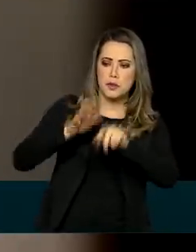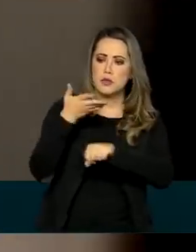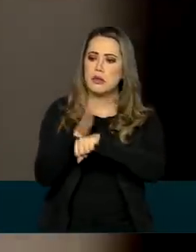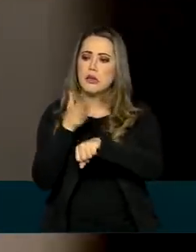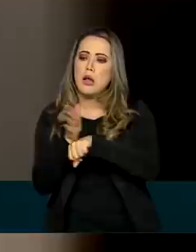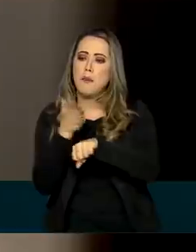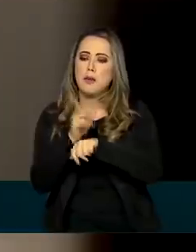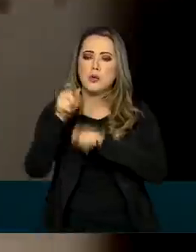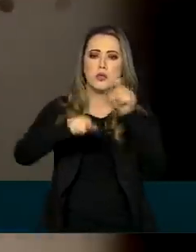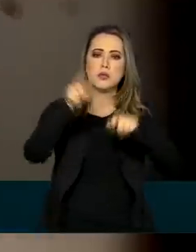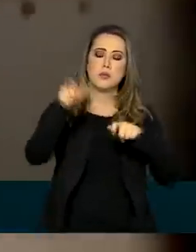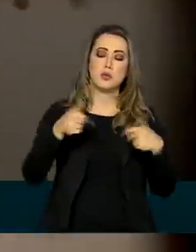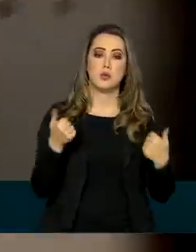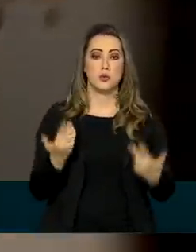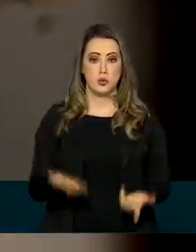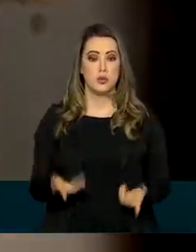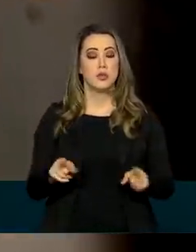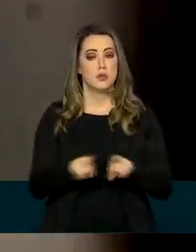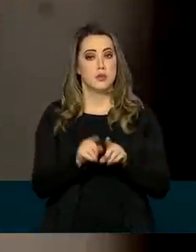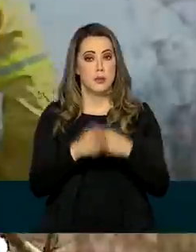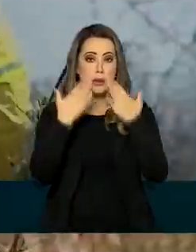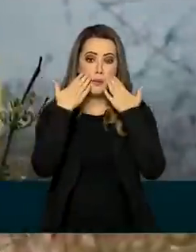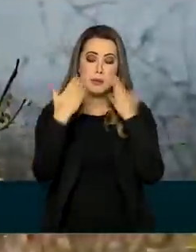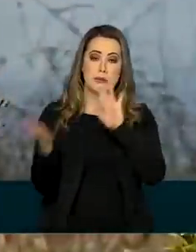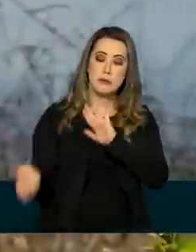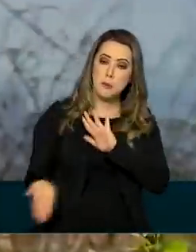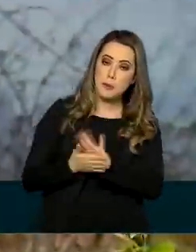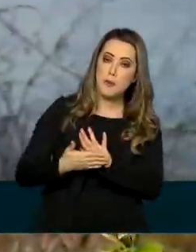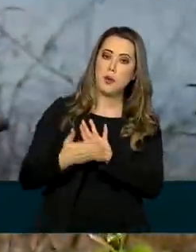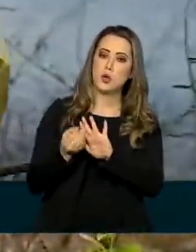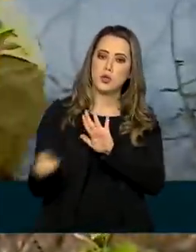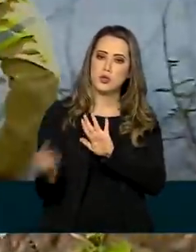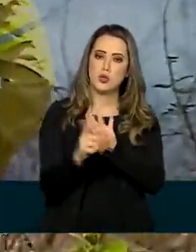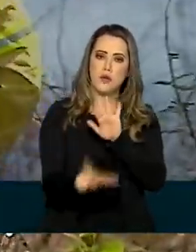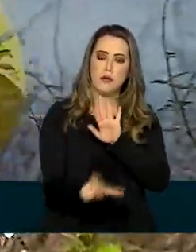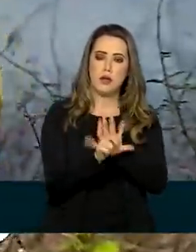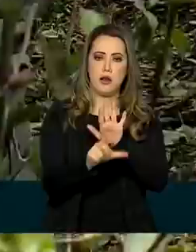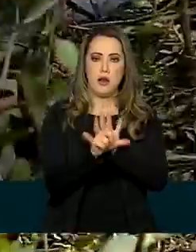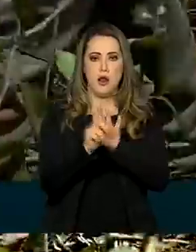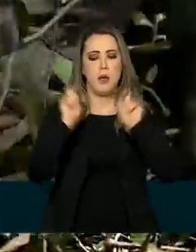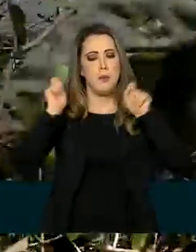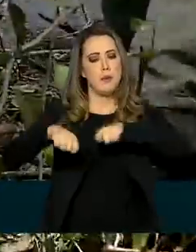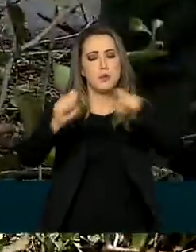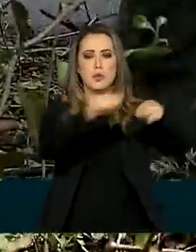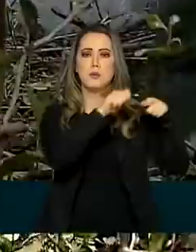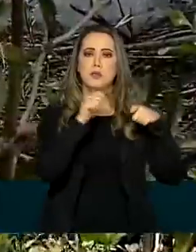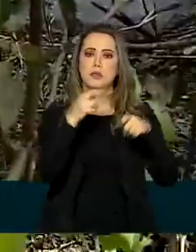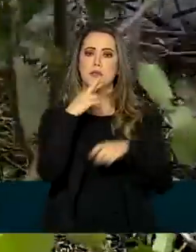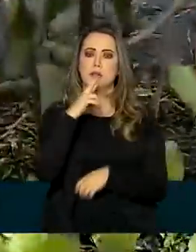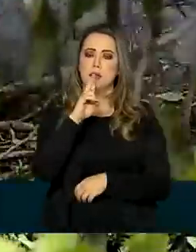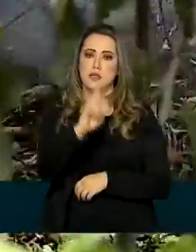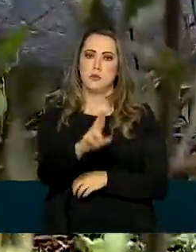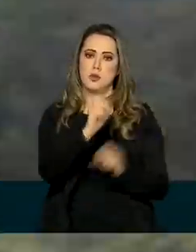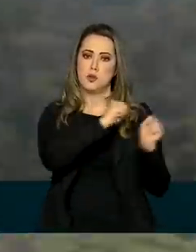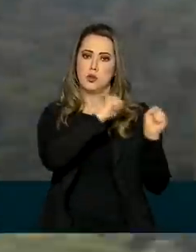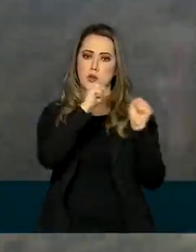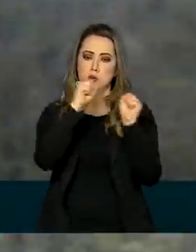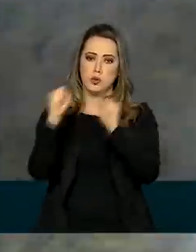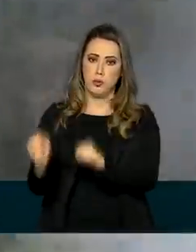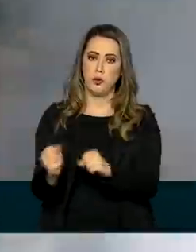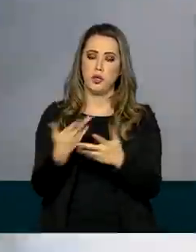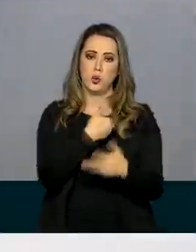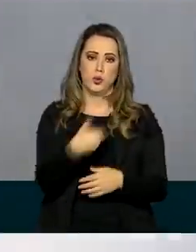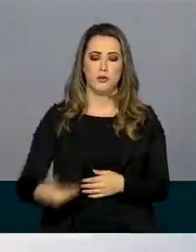combatentes e peritos e apresenta propostas de nova legislação para permitir que a resposta do poder público aos